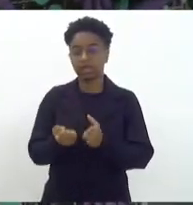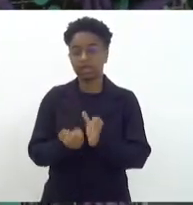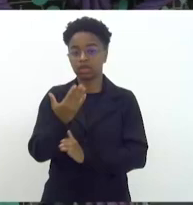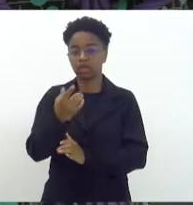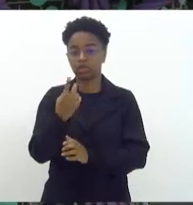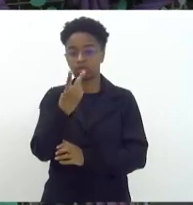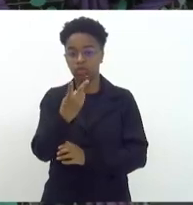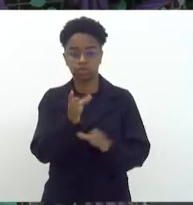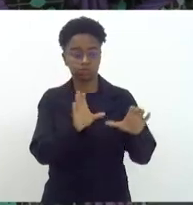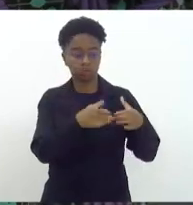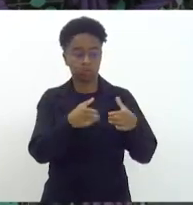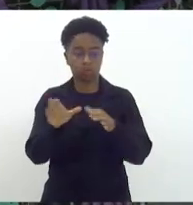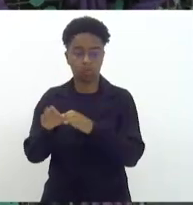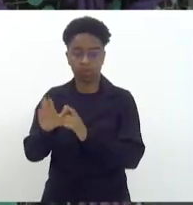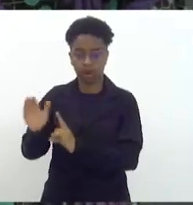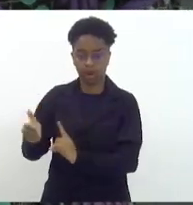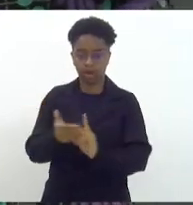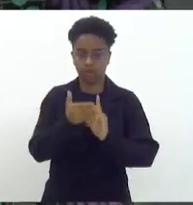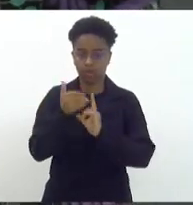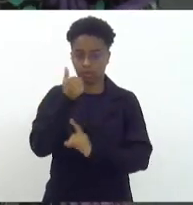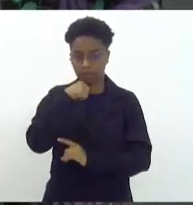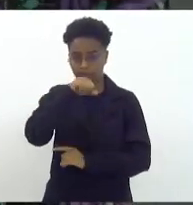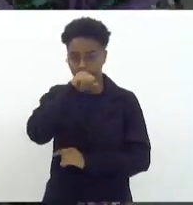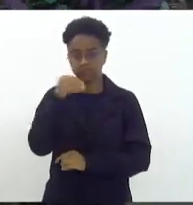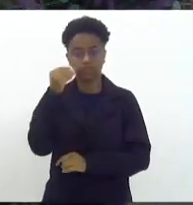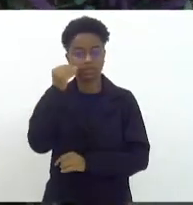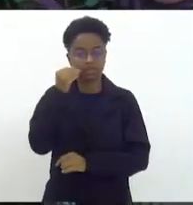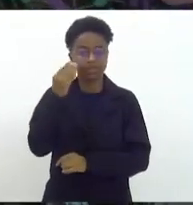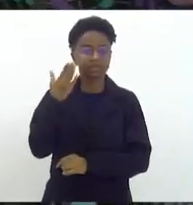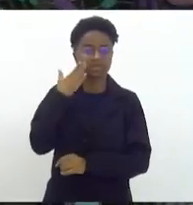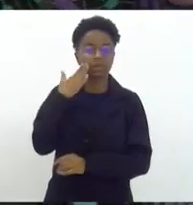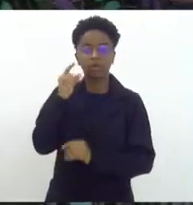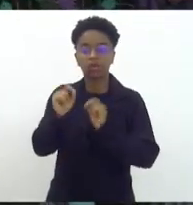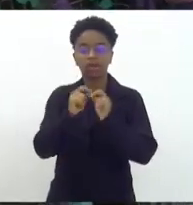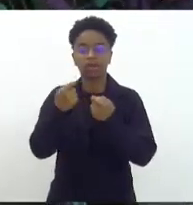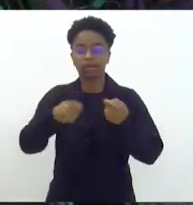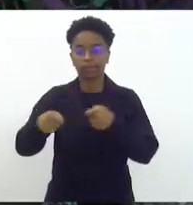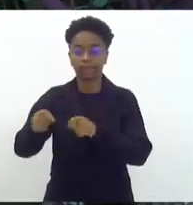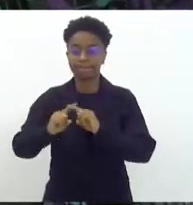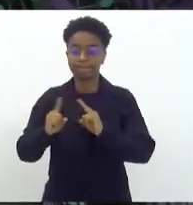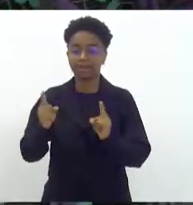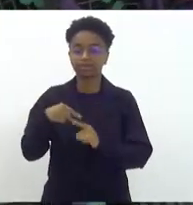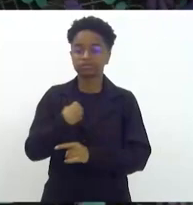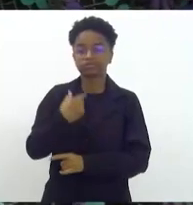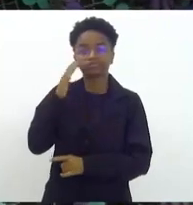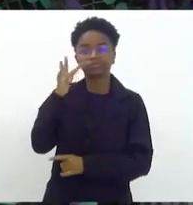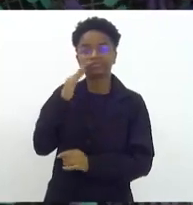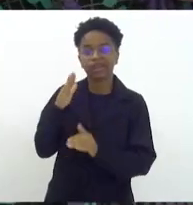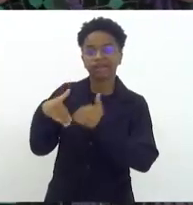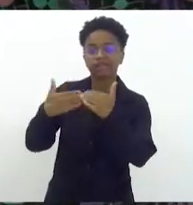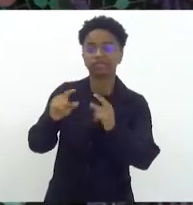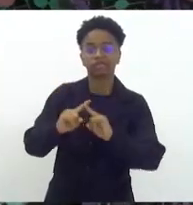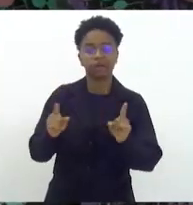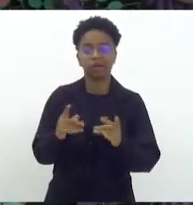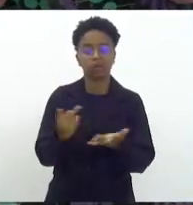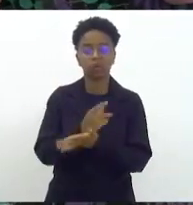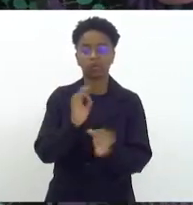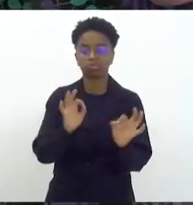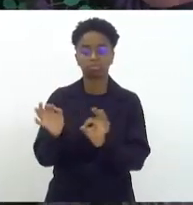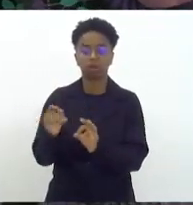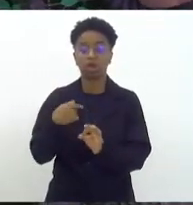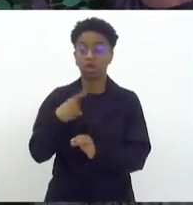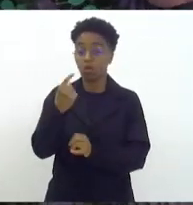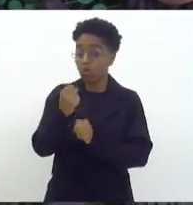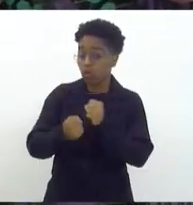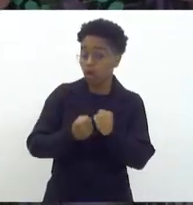acolhimento com essas mães para poder ver as demandas e a gente achou que ia avançar. Mas não avançou. Eu estou aqui como deputado um ano depois.